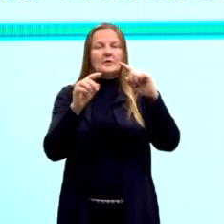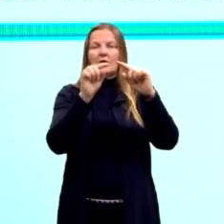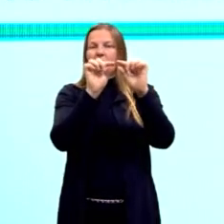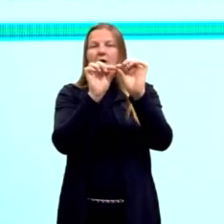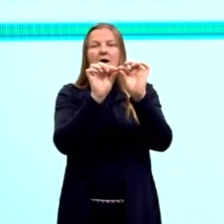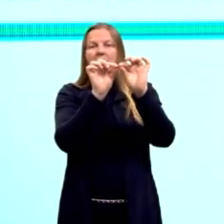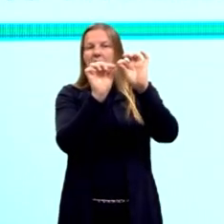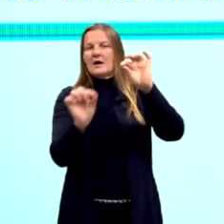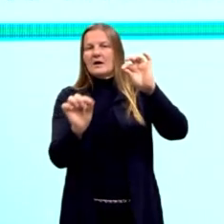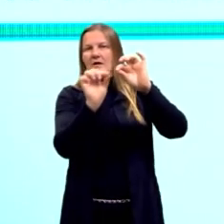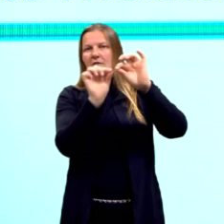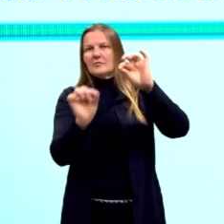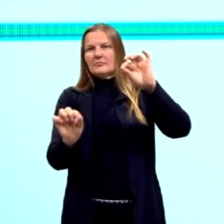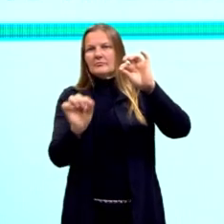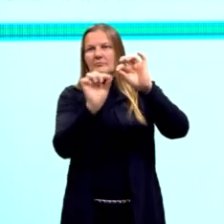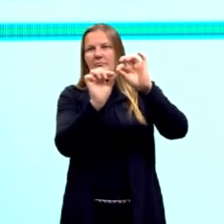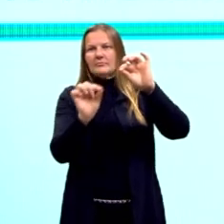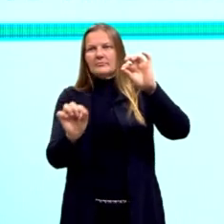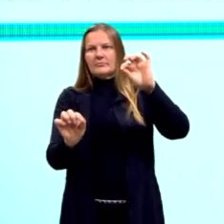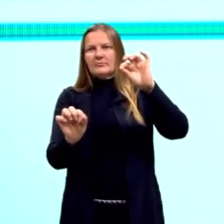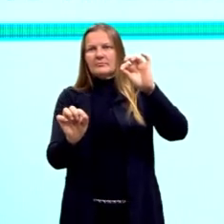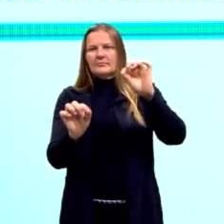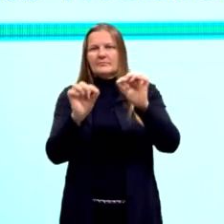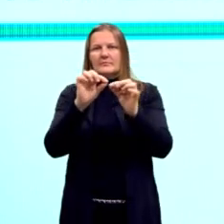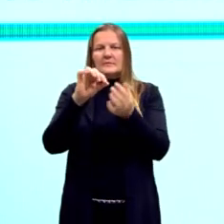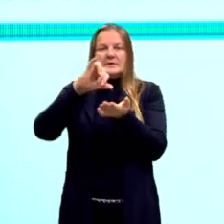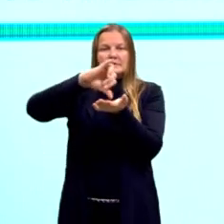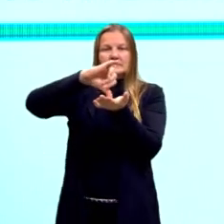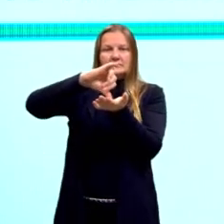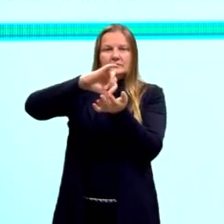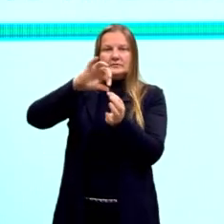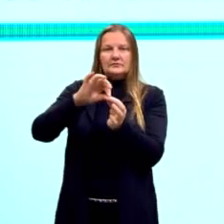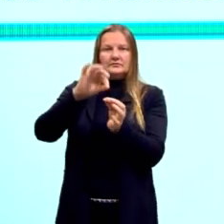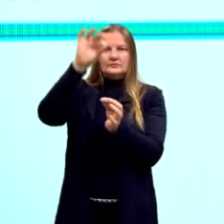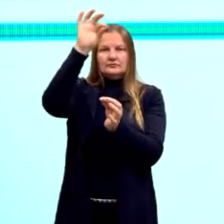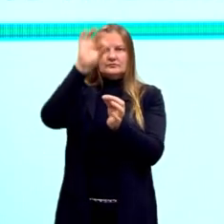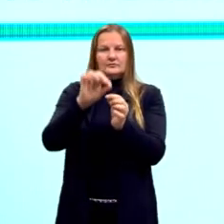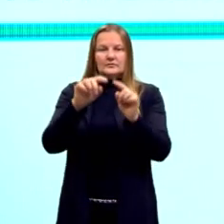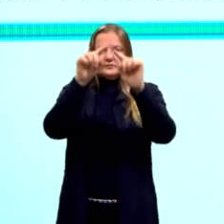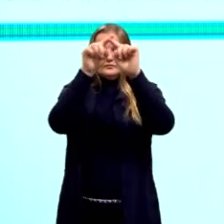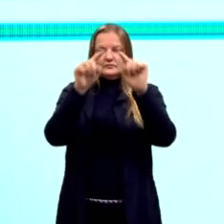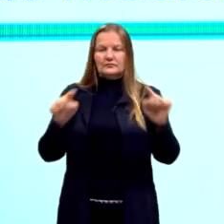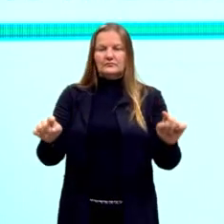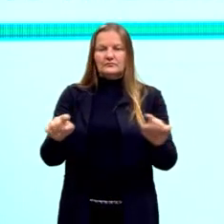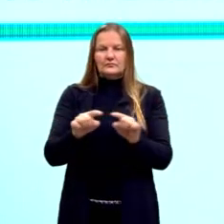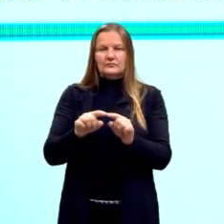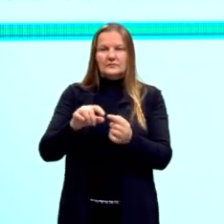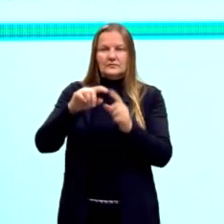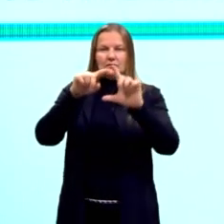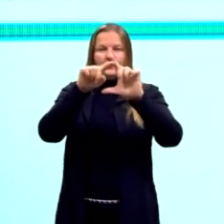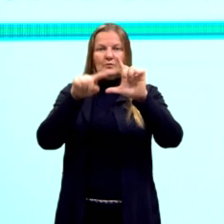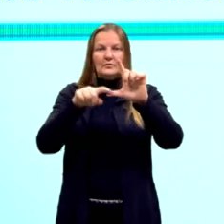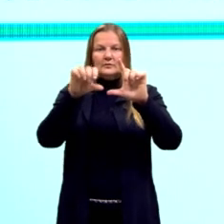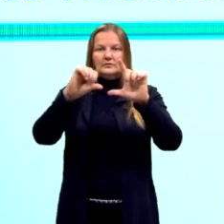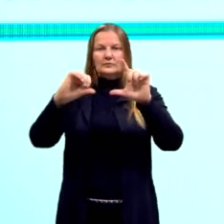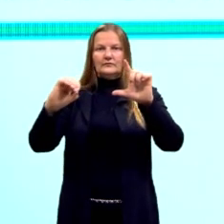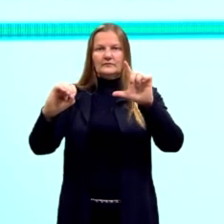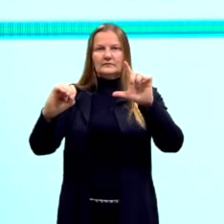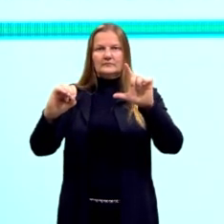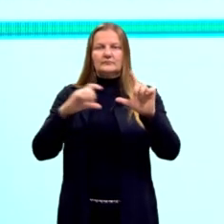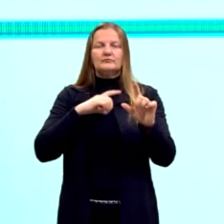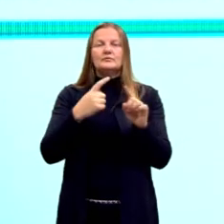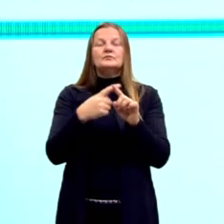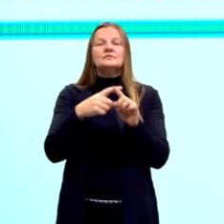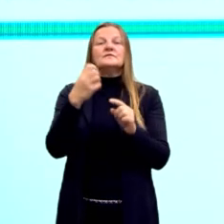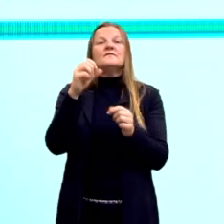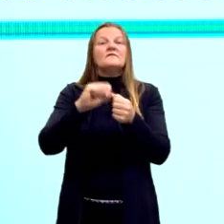reta, que passa exatamente pelo ponto médio de um triângulo, formando 90 graus. Ao traçarmos